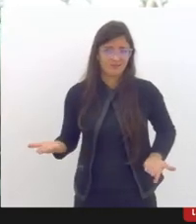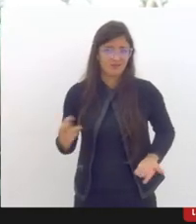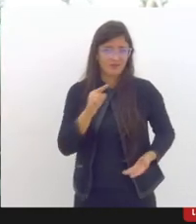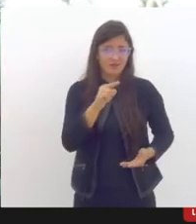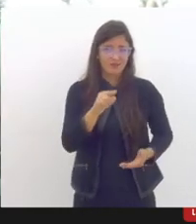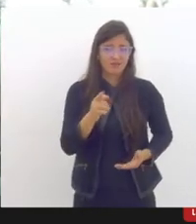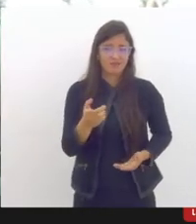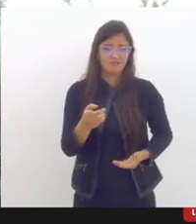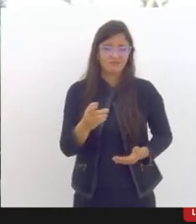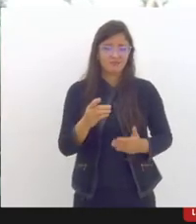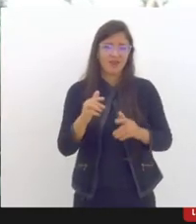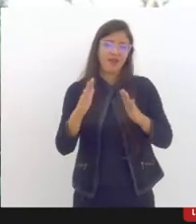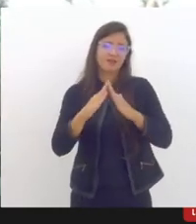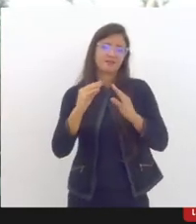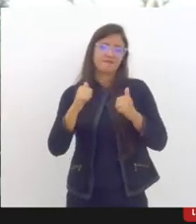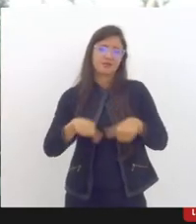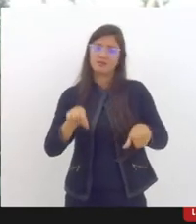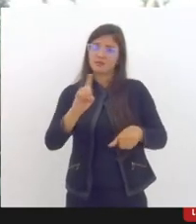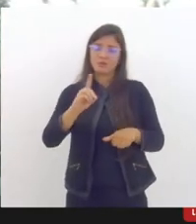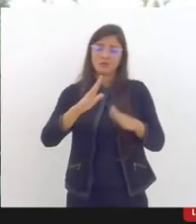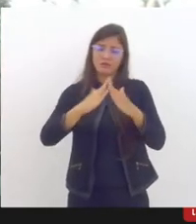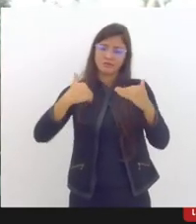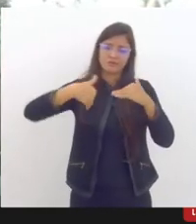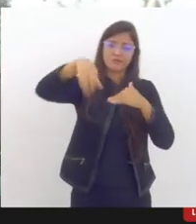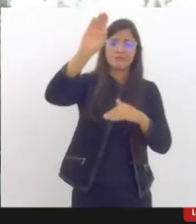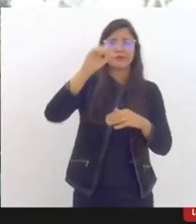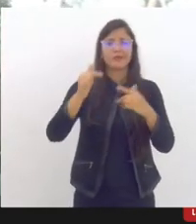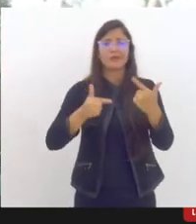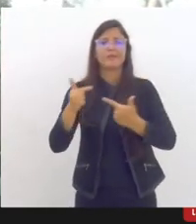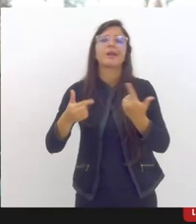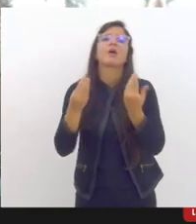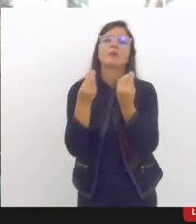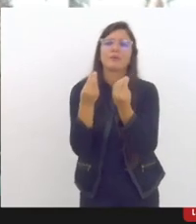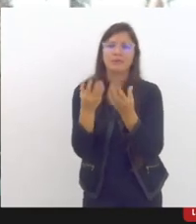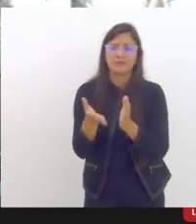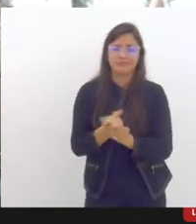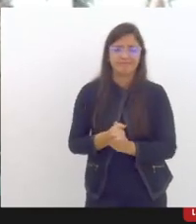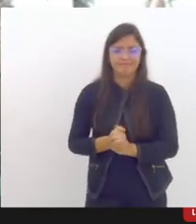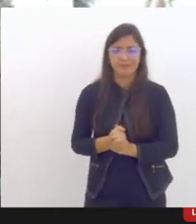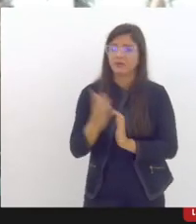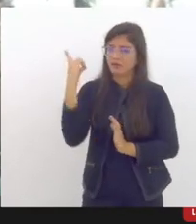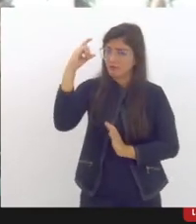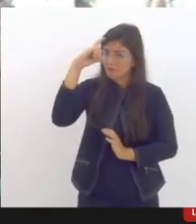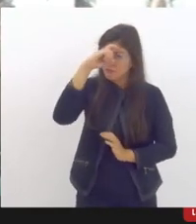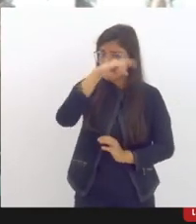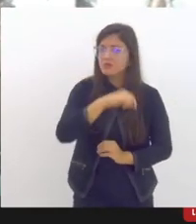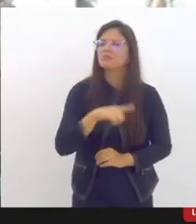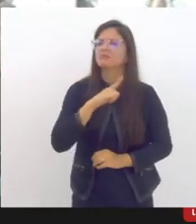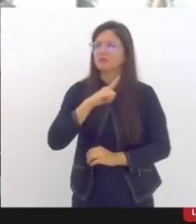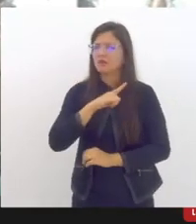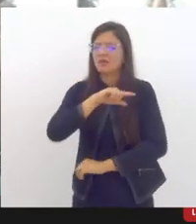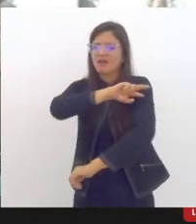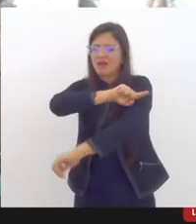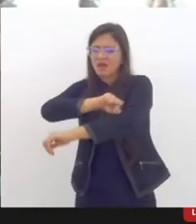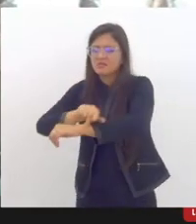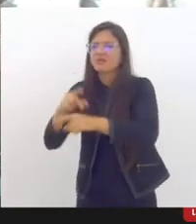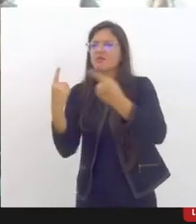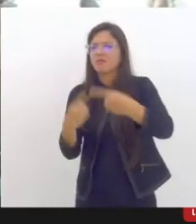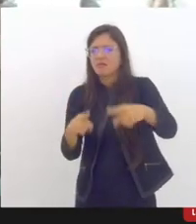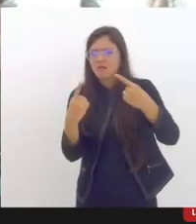o que foi considerado então essencial envolveu os segmentos raciais de gênero